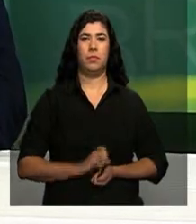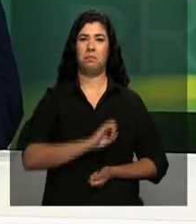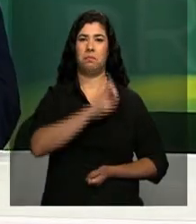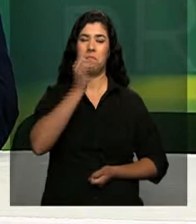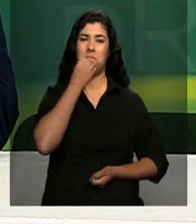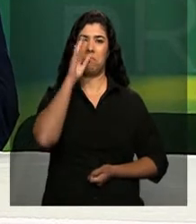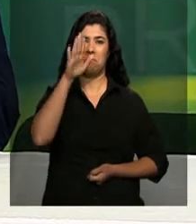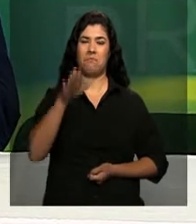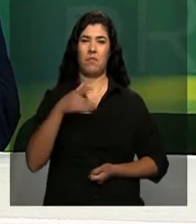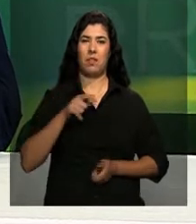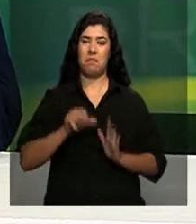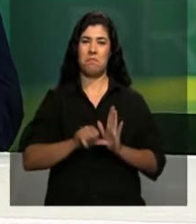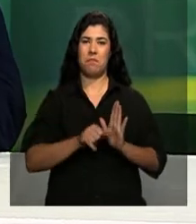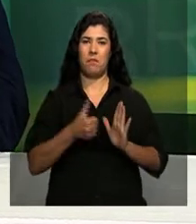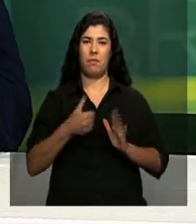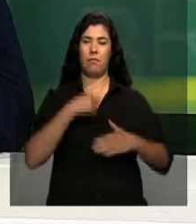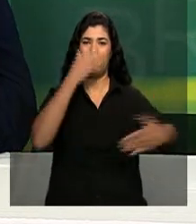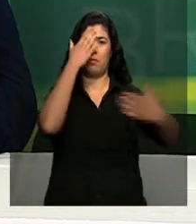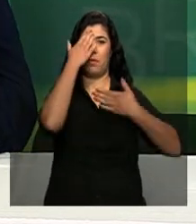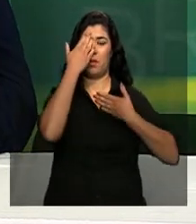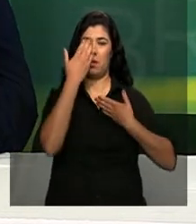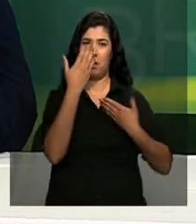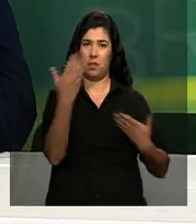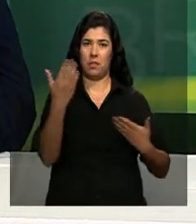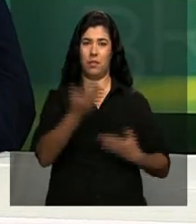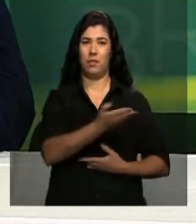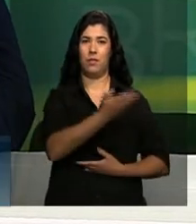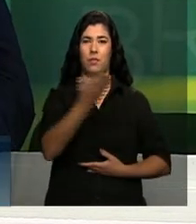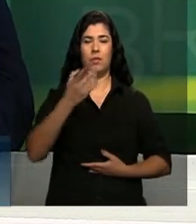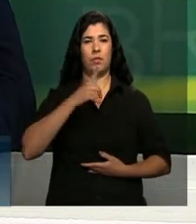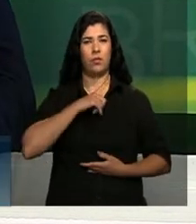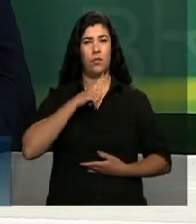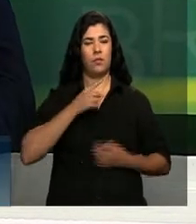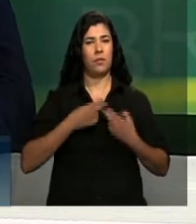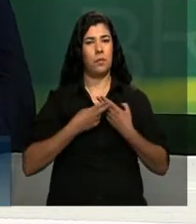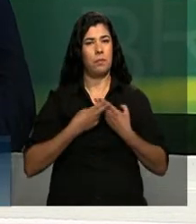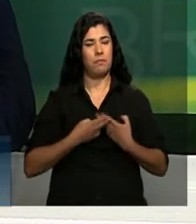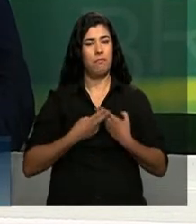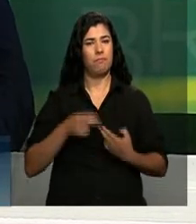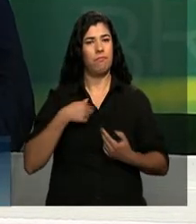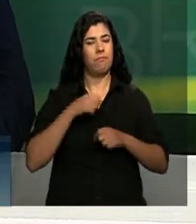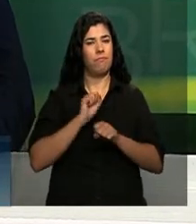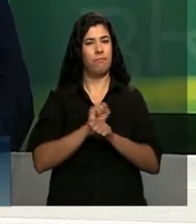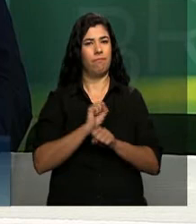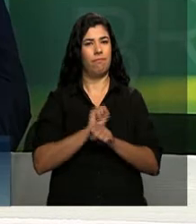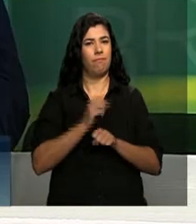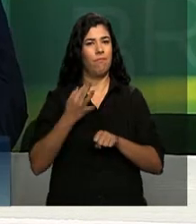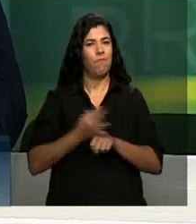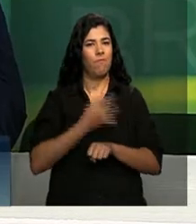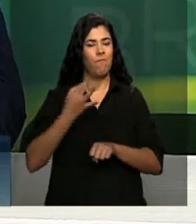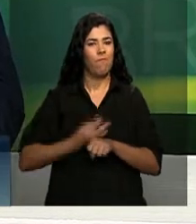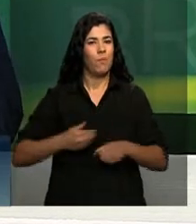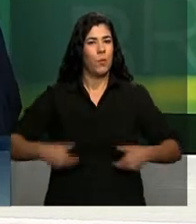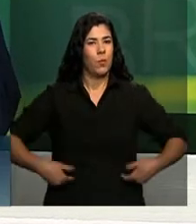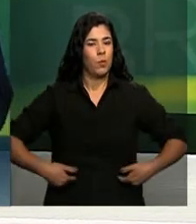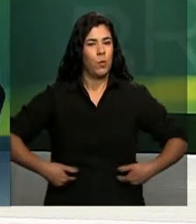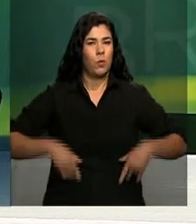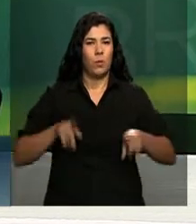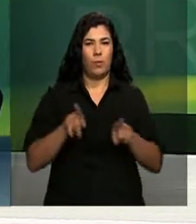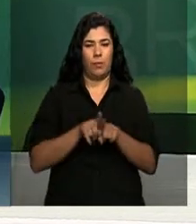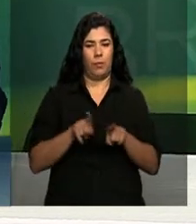Primeiramente, agradecer a vocês pela paciência, por estarem suportando a fome também.